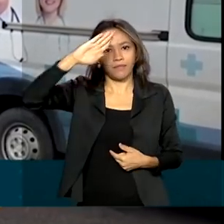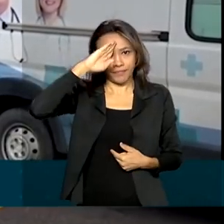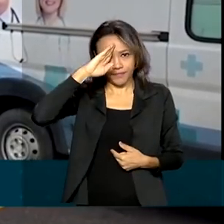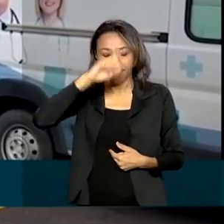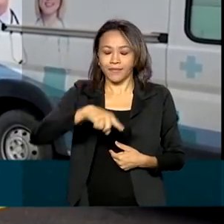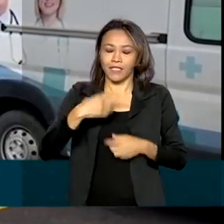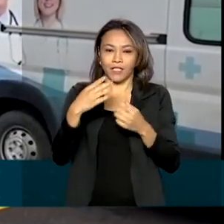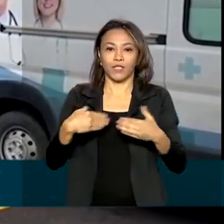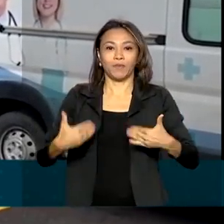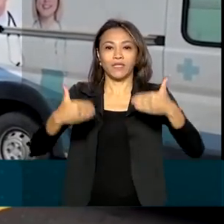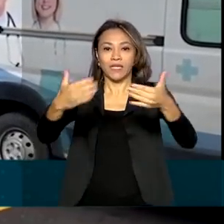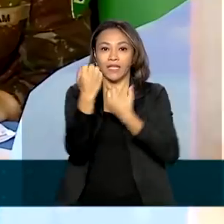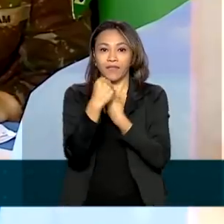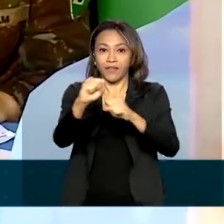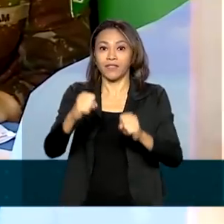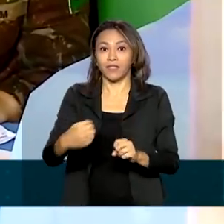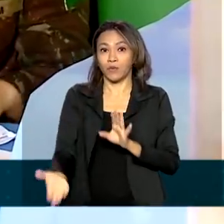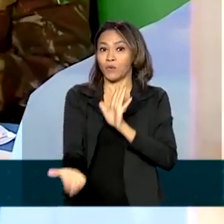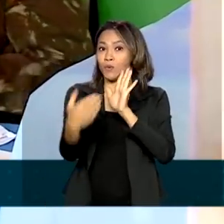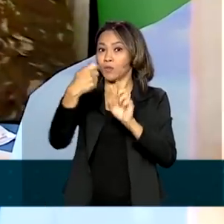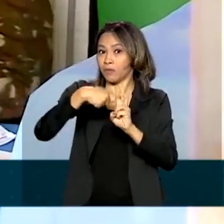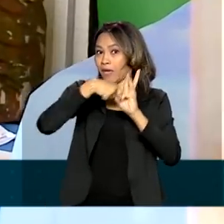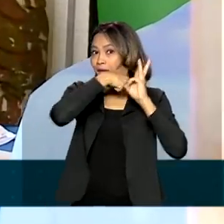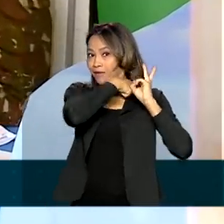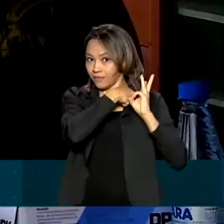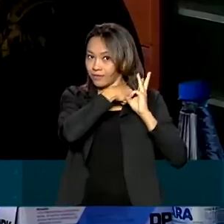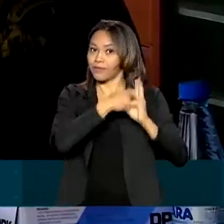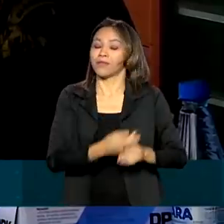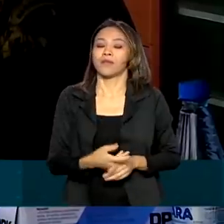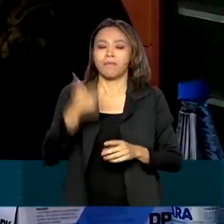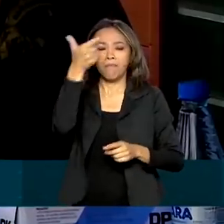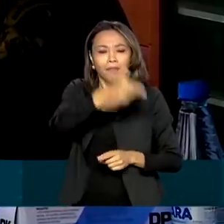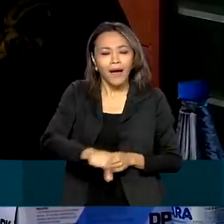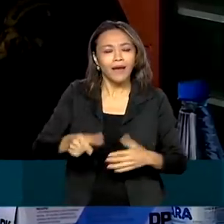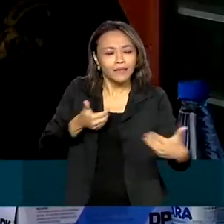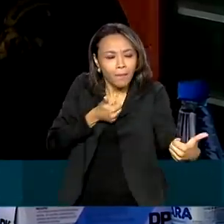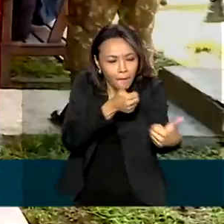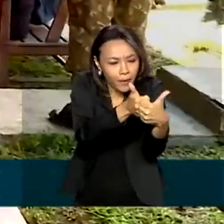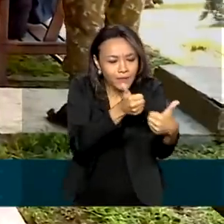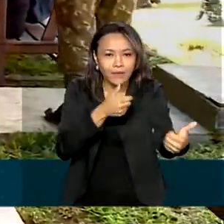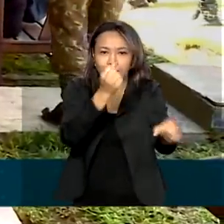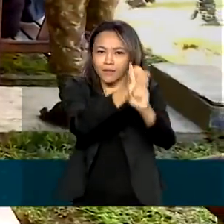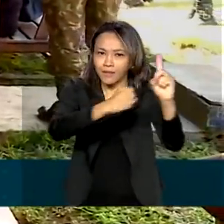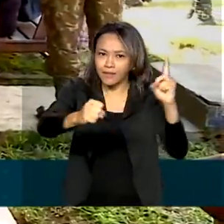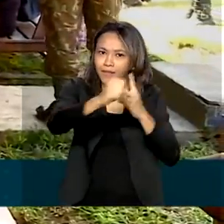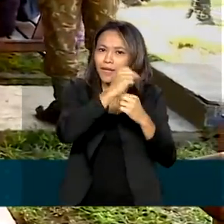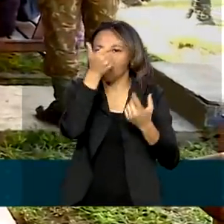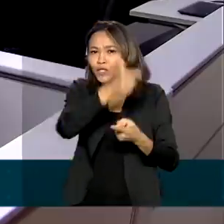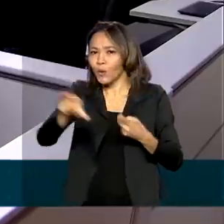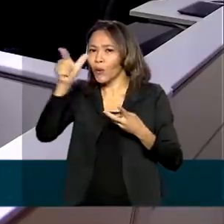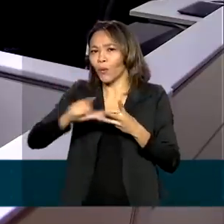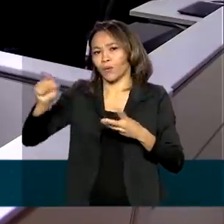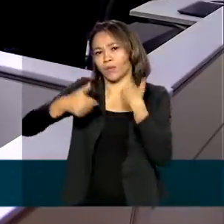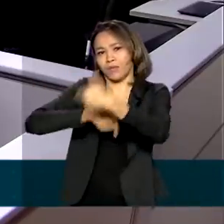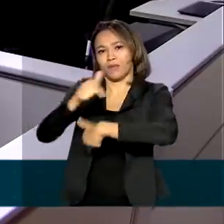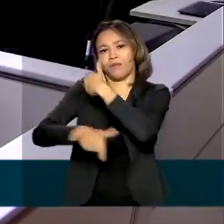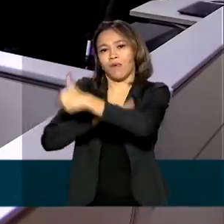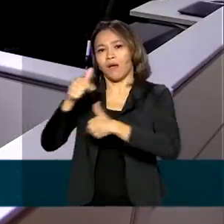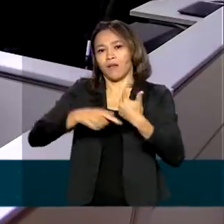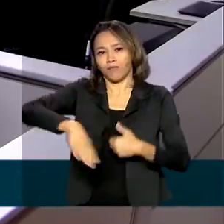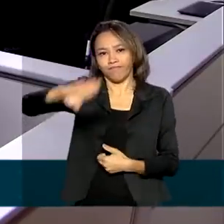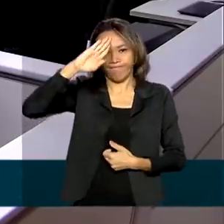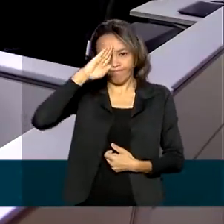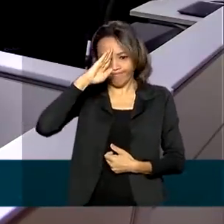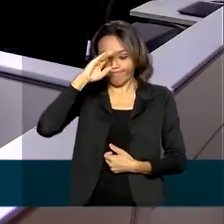da Defesa nos últimos meses. Para aproximar ainda mais a sociedade dessas e de outras ações da área, o Centro de